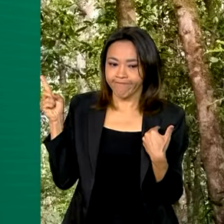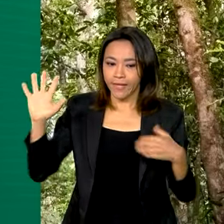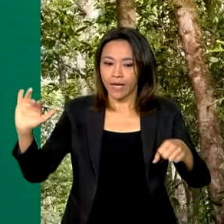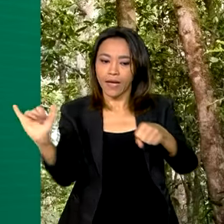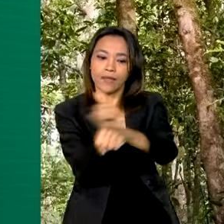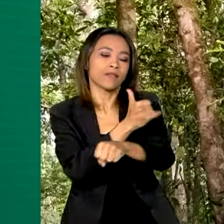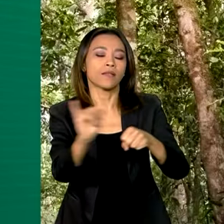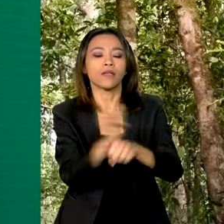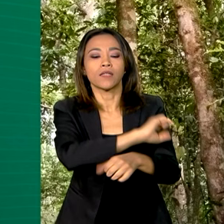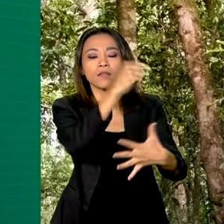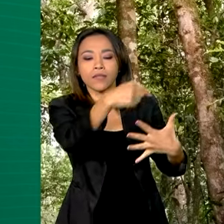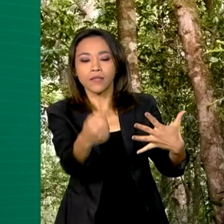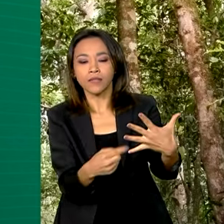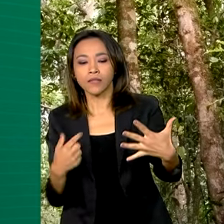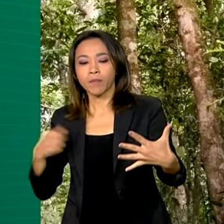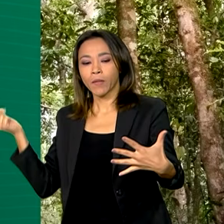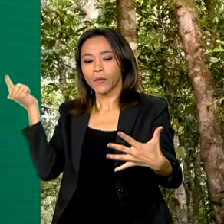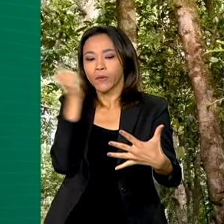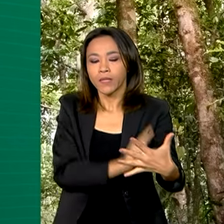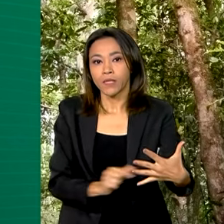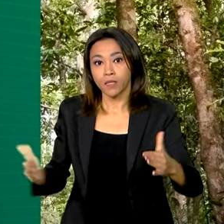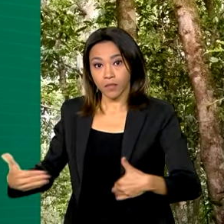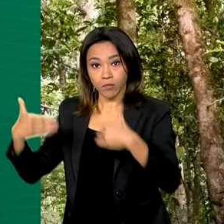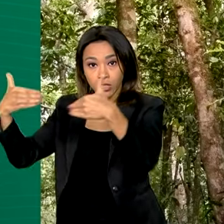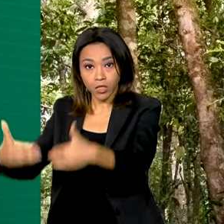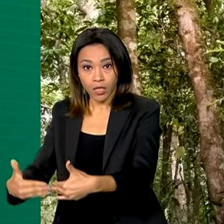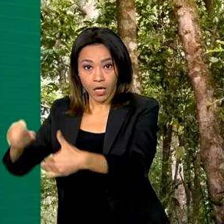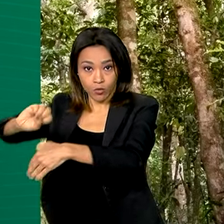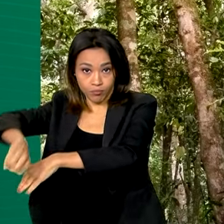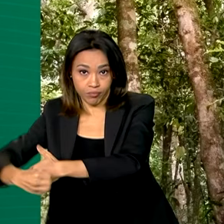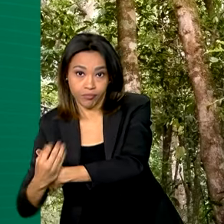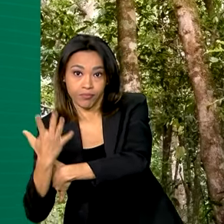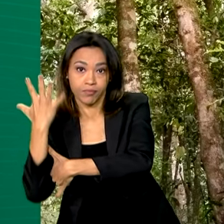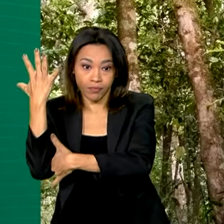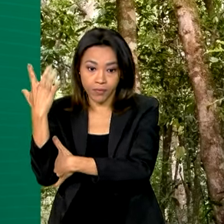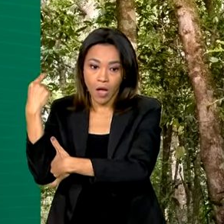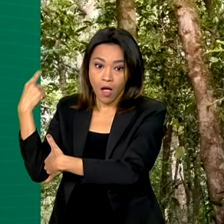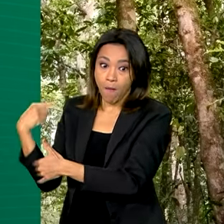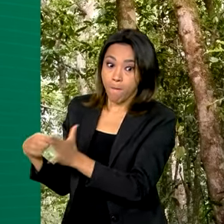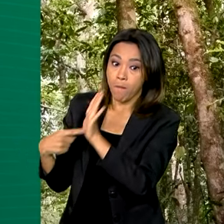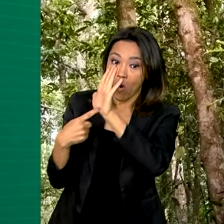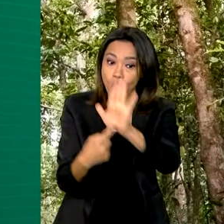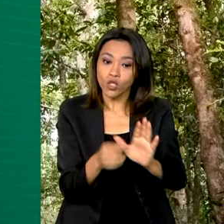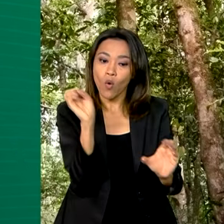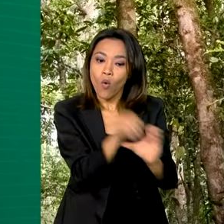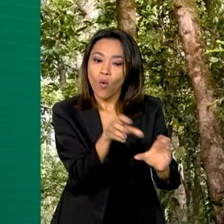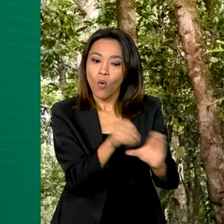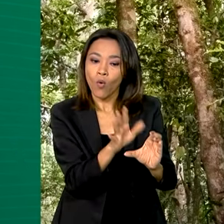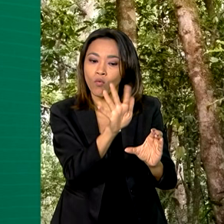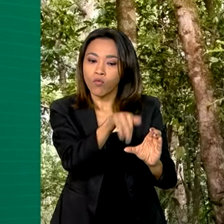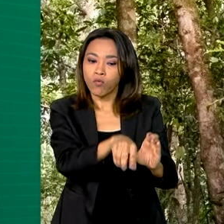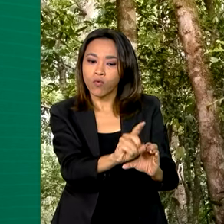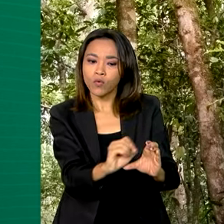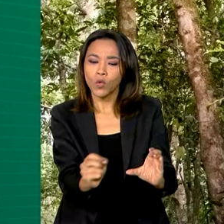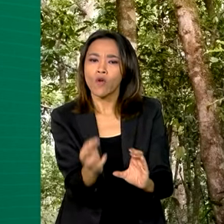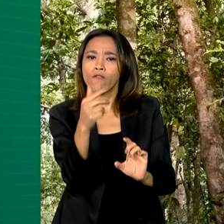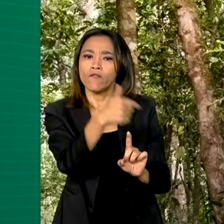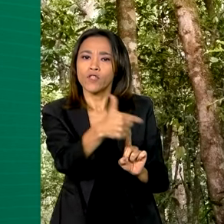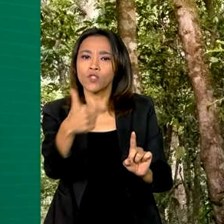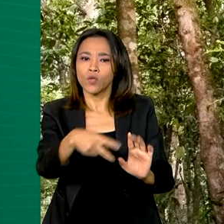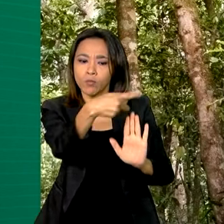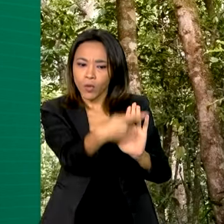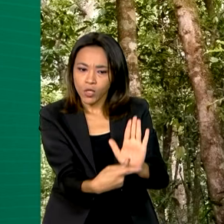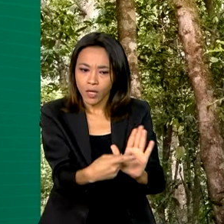esse resultado, o Ministério do Meio Ambiente destaca a retomada do Fundo Amazônia, com 22 projetos e